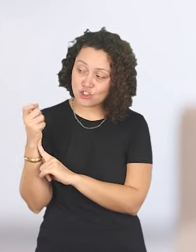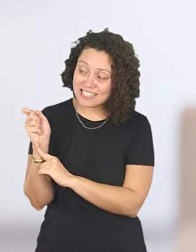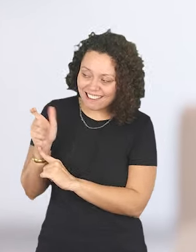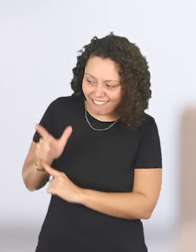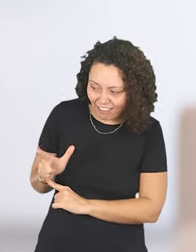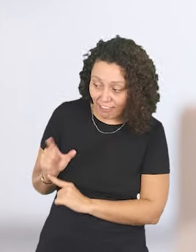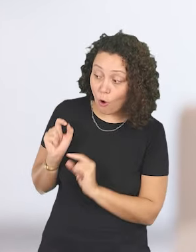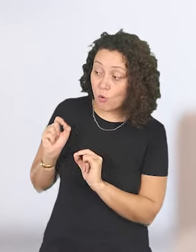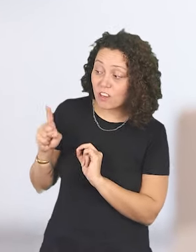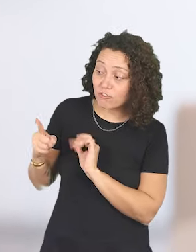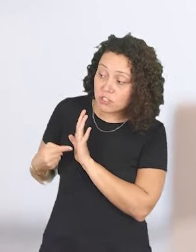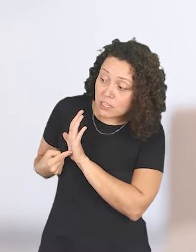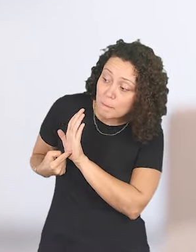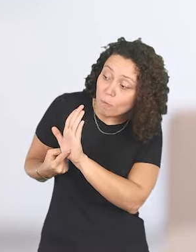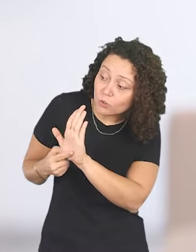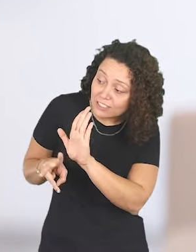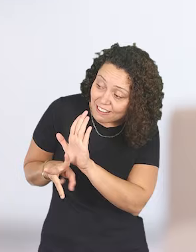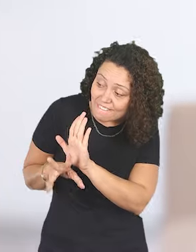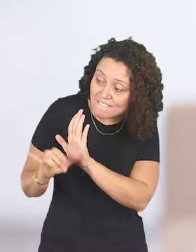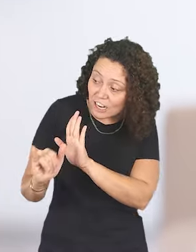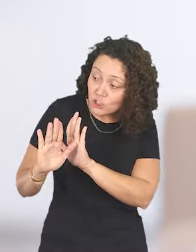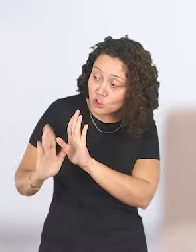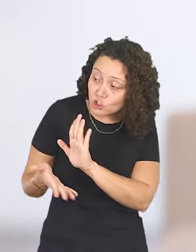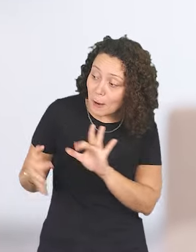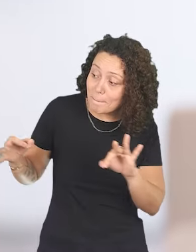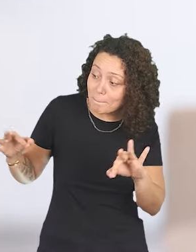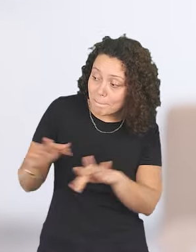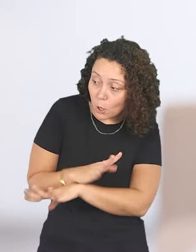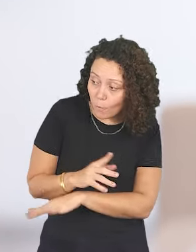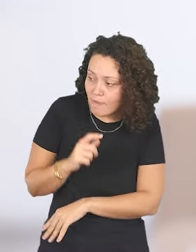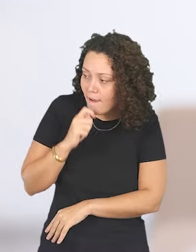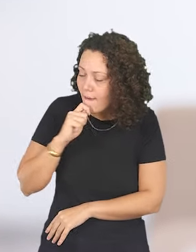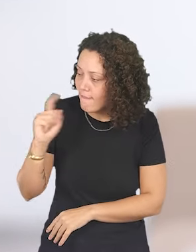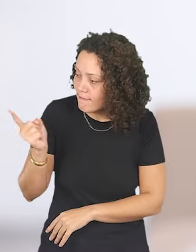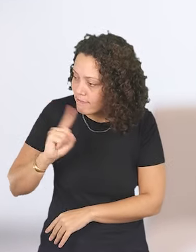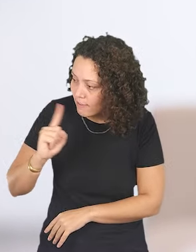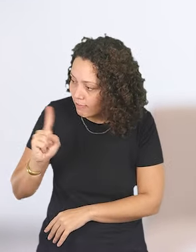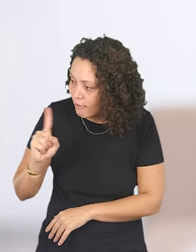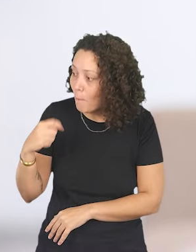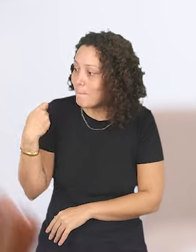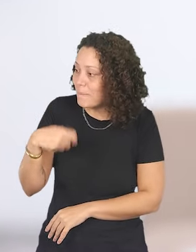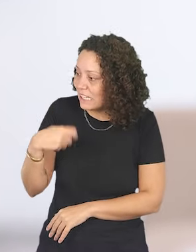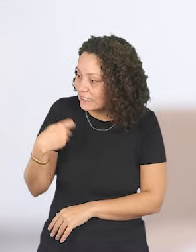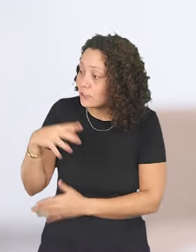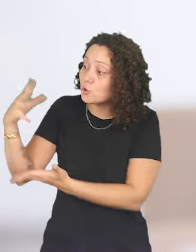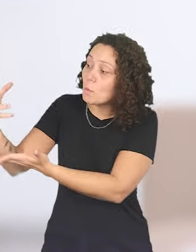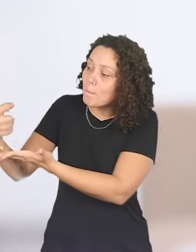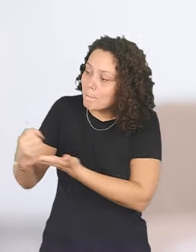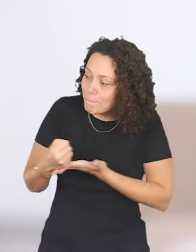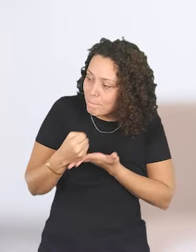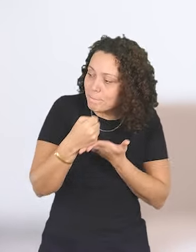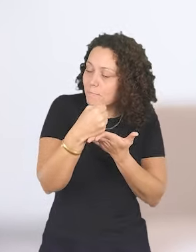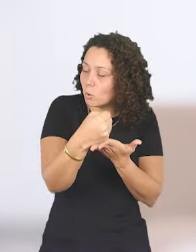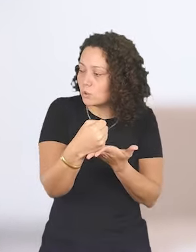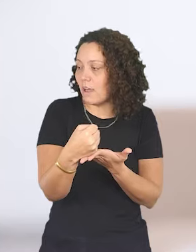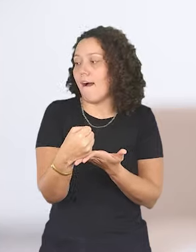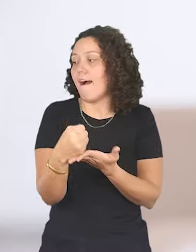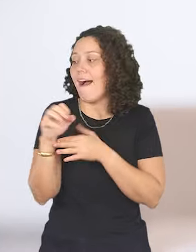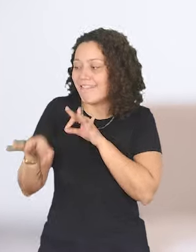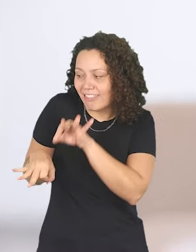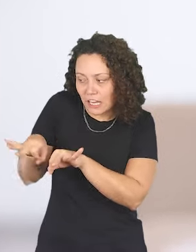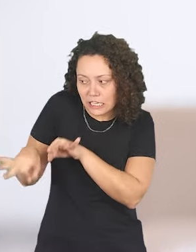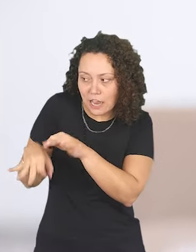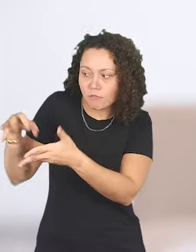artista, que obra que ele vai expor, se é uma obra que já está pronta, então, que a gente vai ter que buscar em algum lugar, seja no